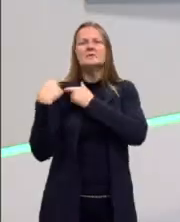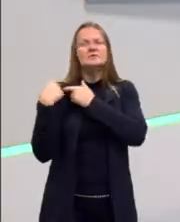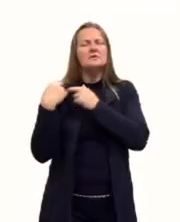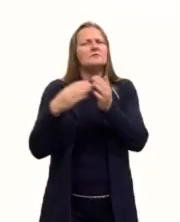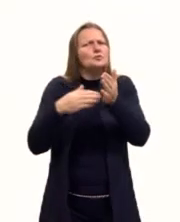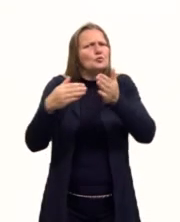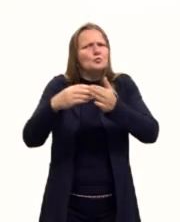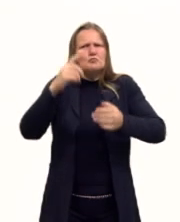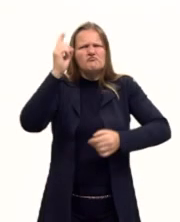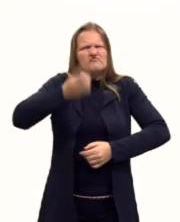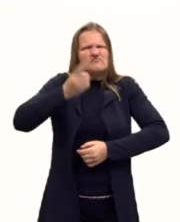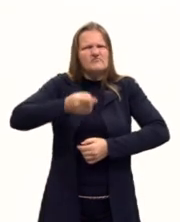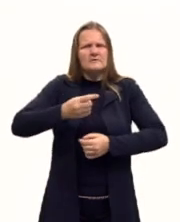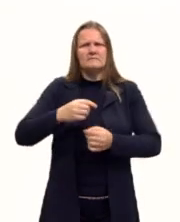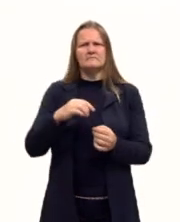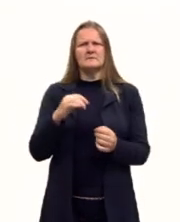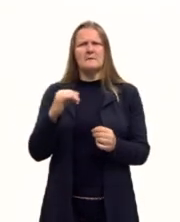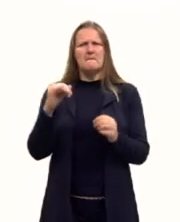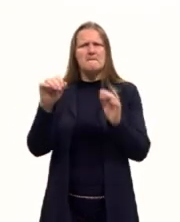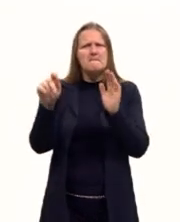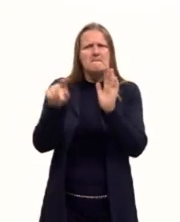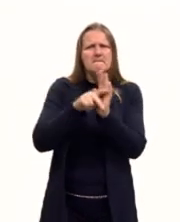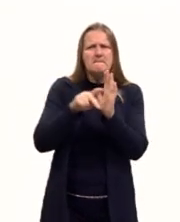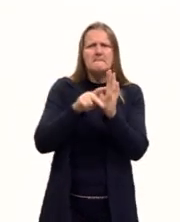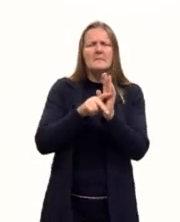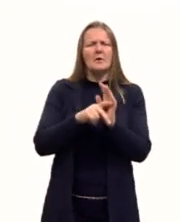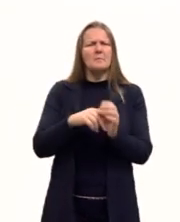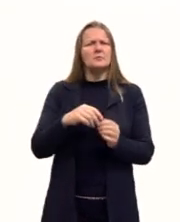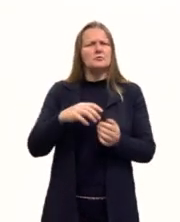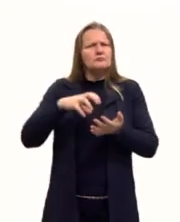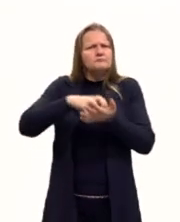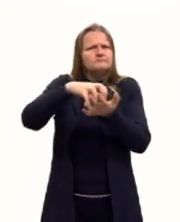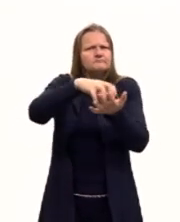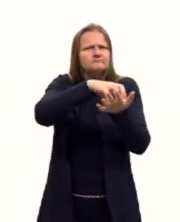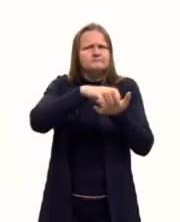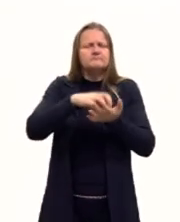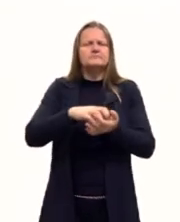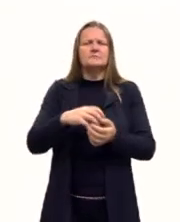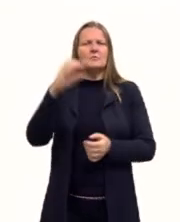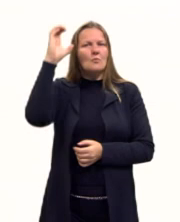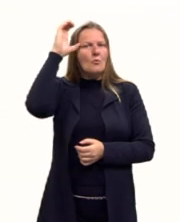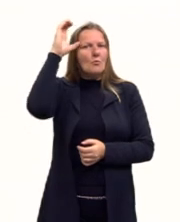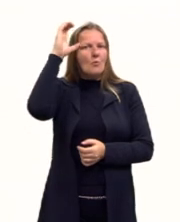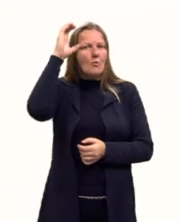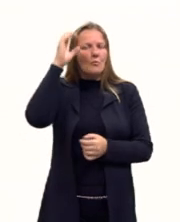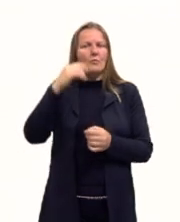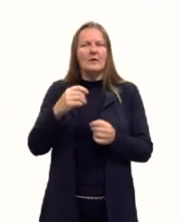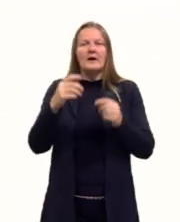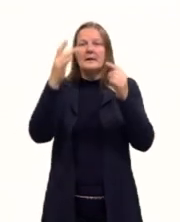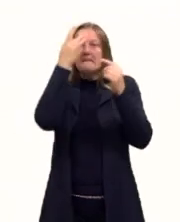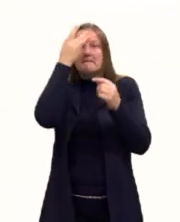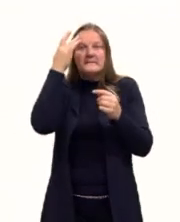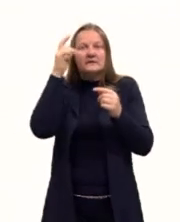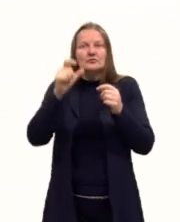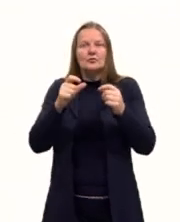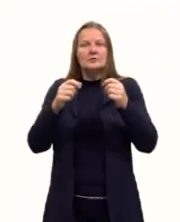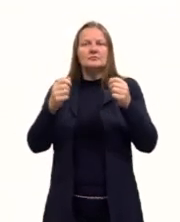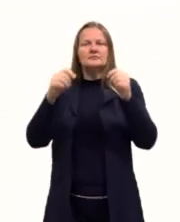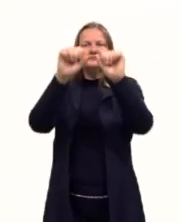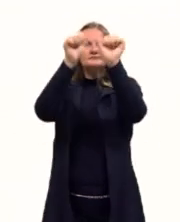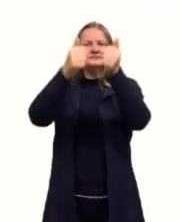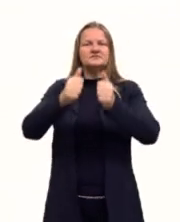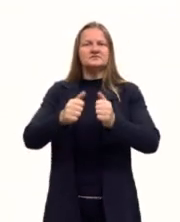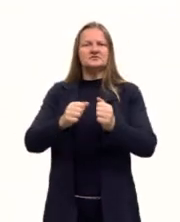imperialismo, por essa exploração do Congo. E o que as pessoas fazem? Elas, hoje em dia, não concordam com estátuas para pessoas que